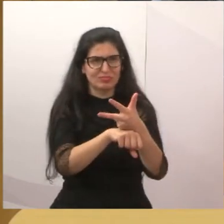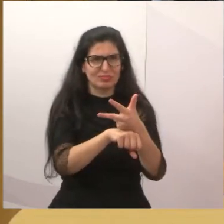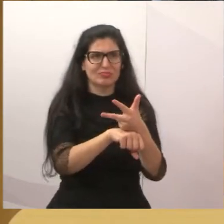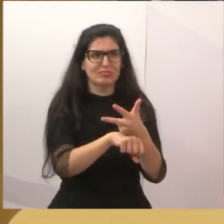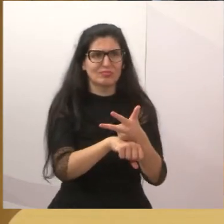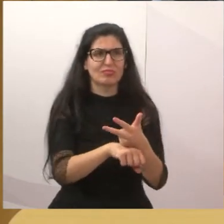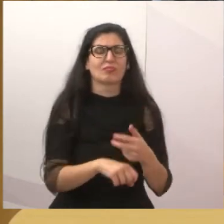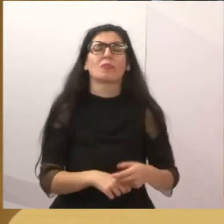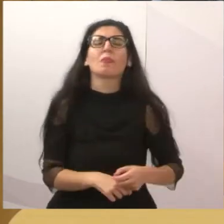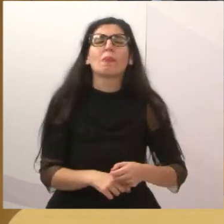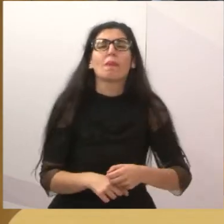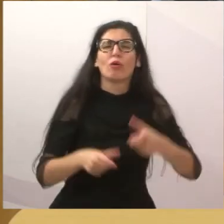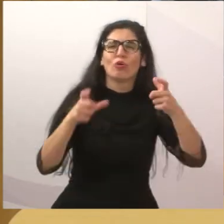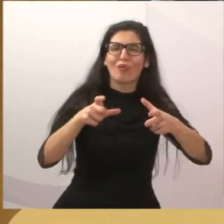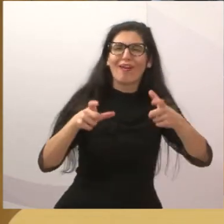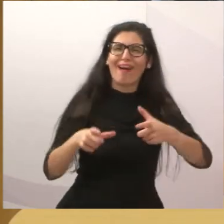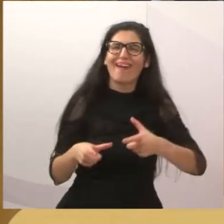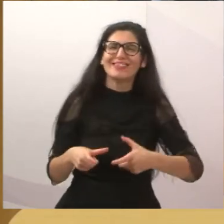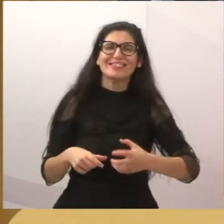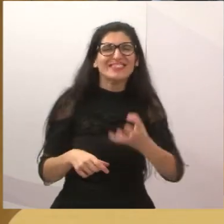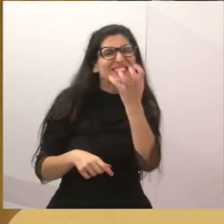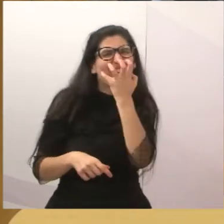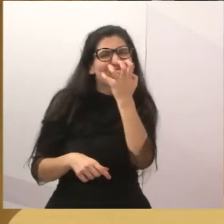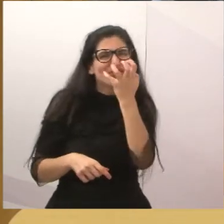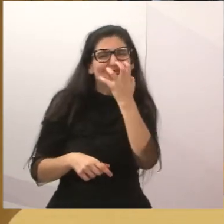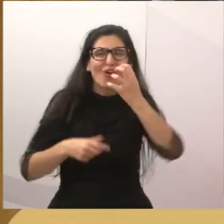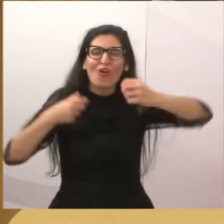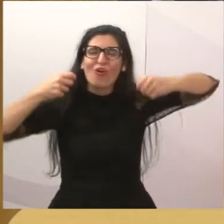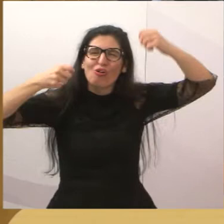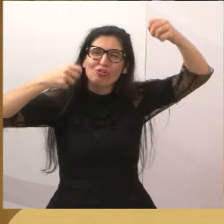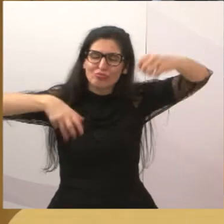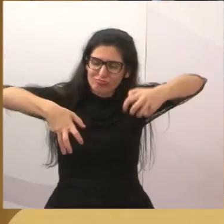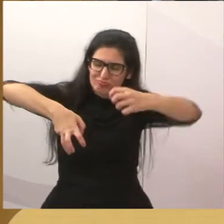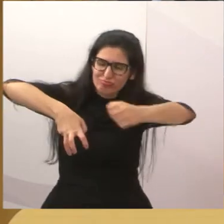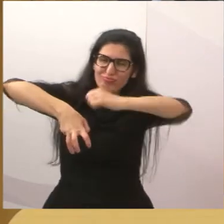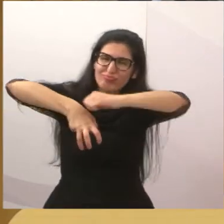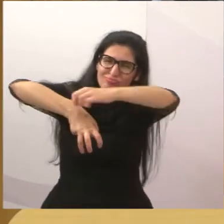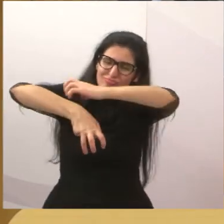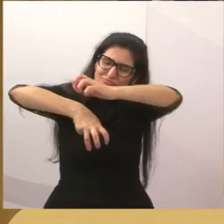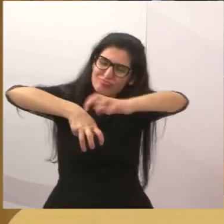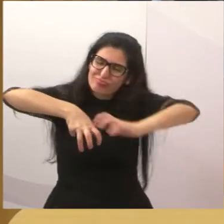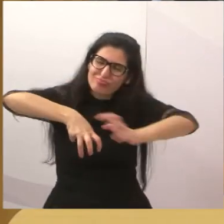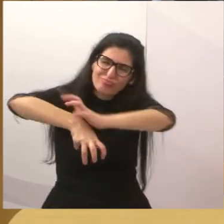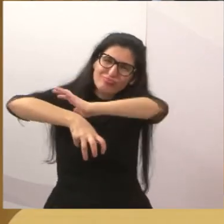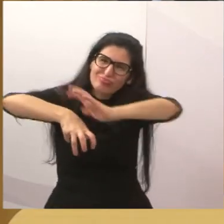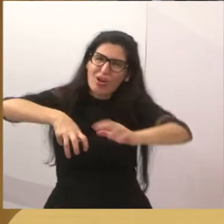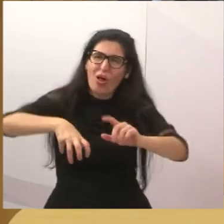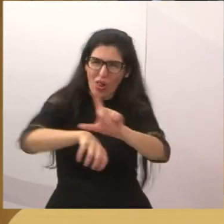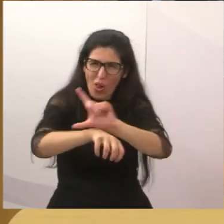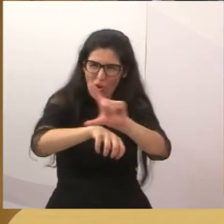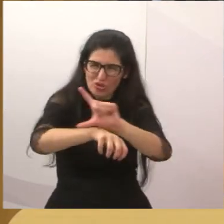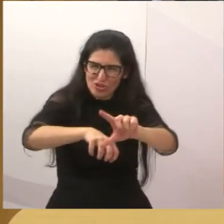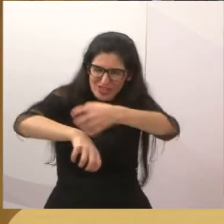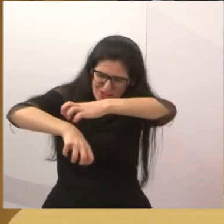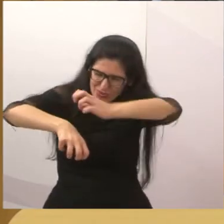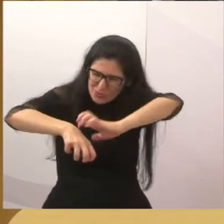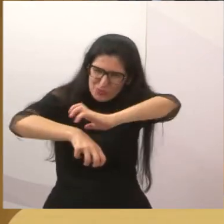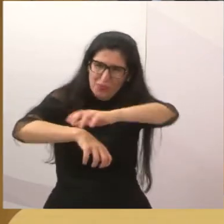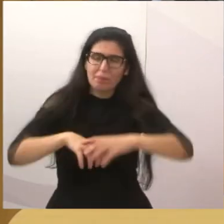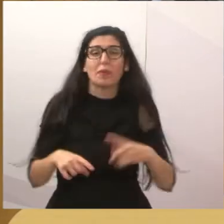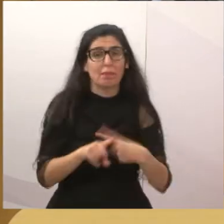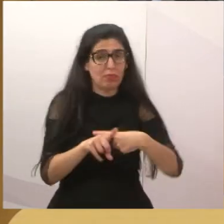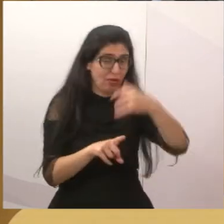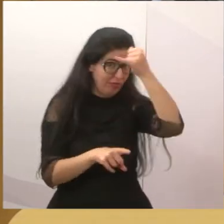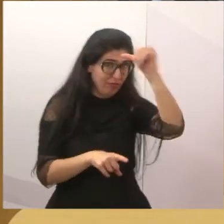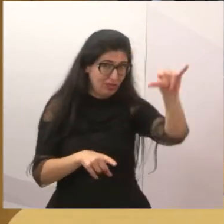banhitosa. É minha lei que foi aprovada em favor dos animais devido à quantidade de maus-tratos que